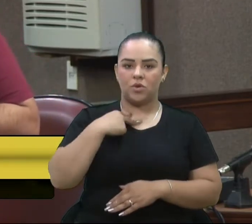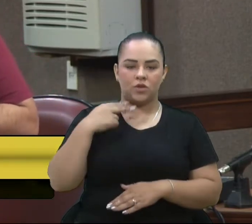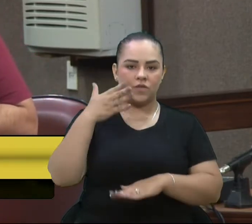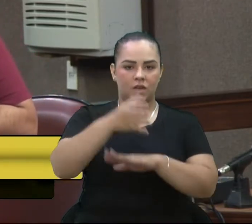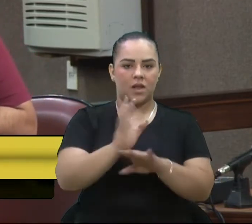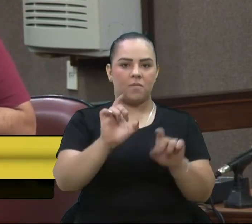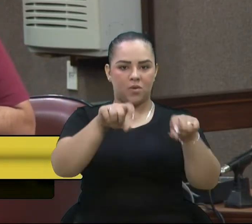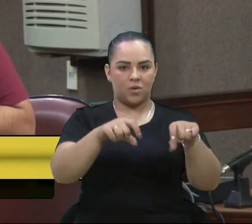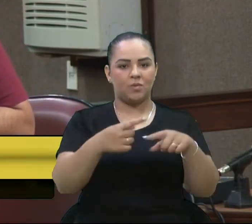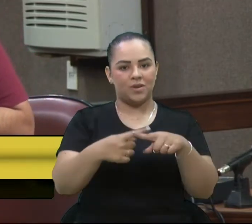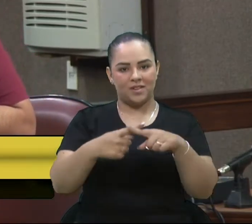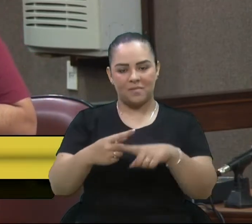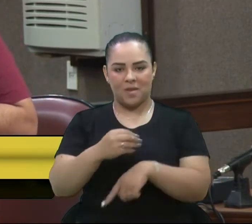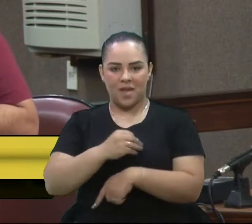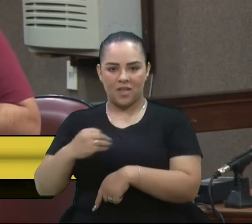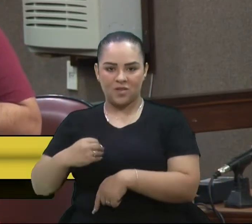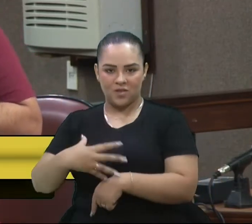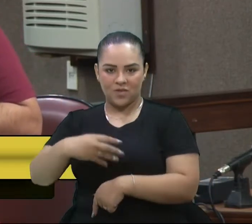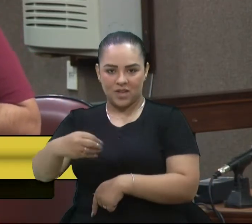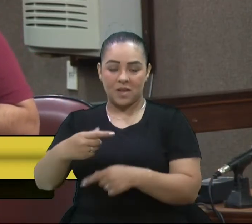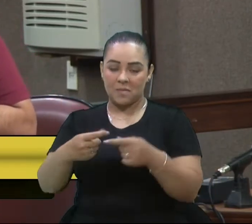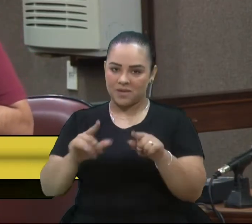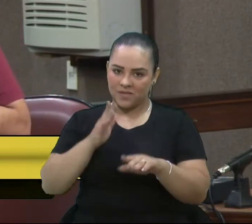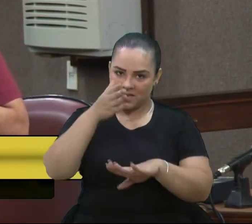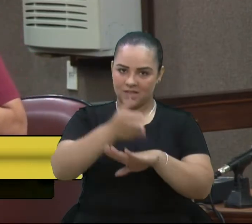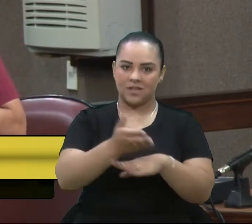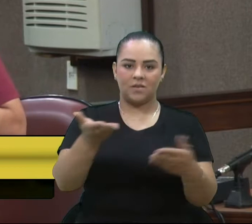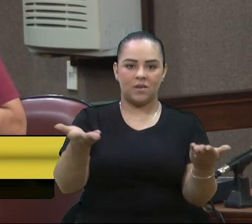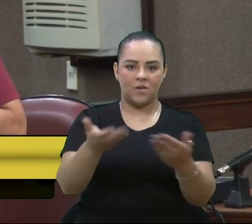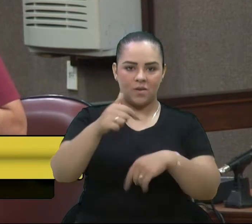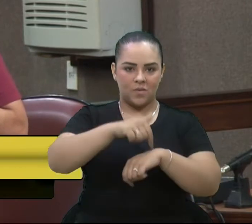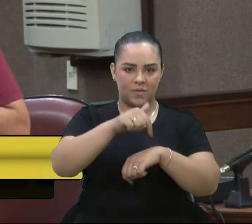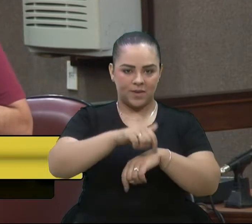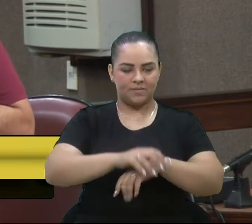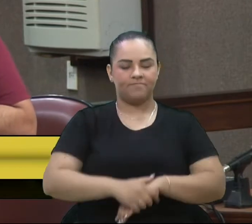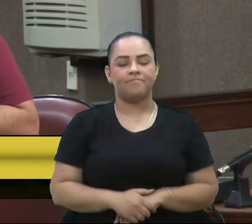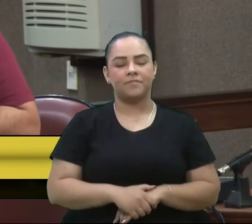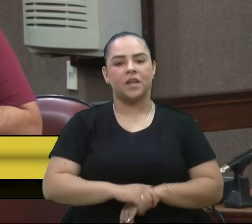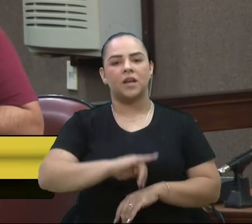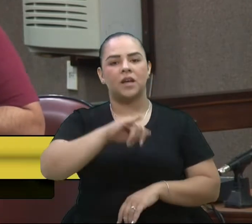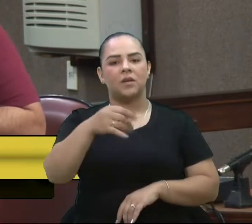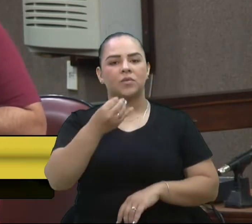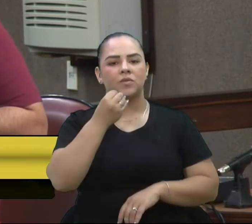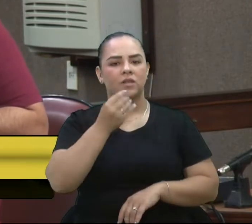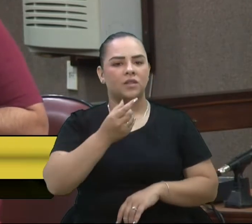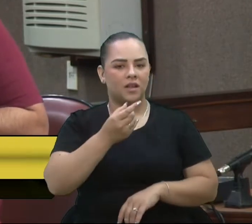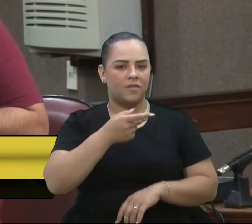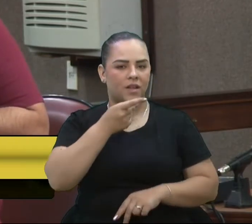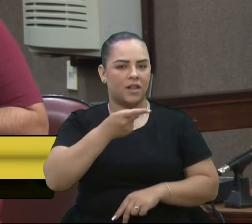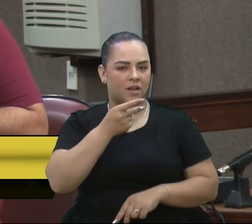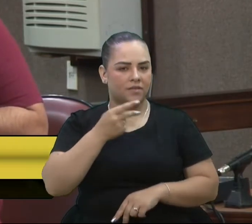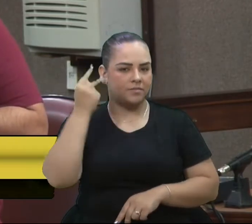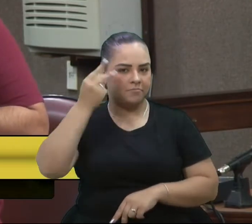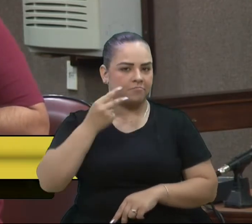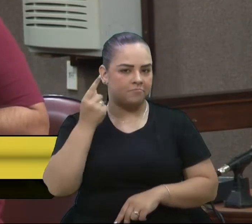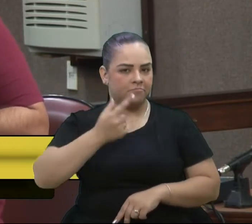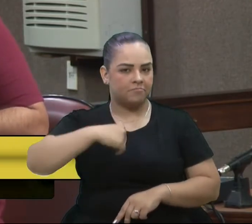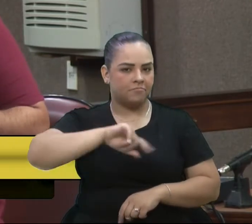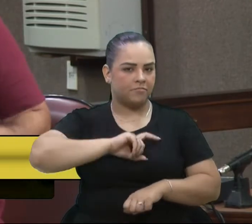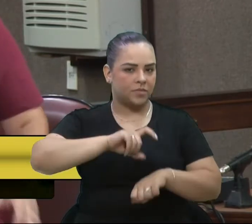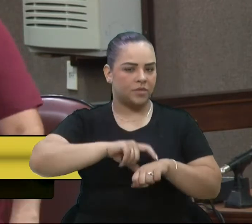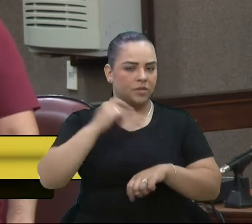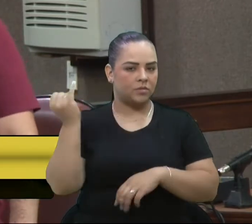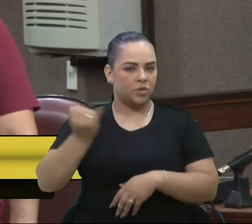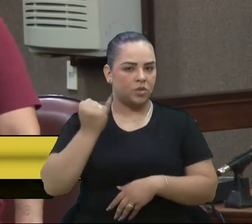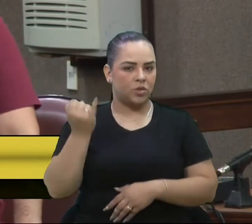mas estou aqui prestigiando nesse momento. Mas eu quero só aproveitar e falar, vereadores, nós estamos chegando num momento importante daqui a quatro meses